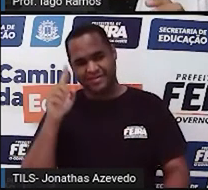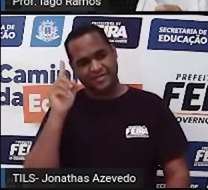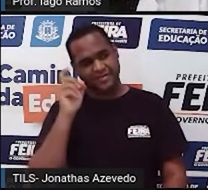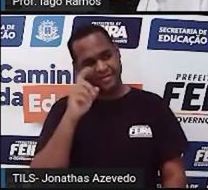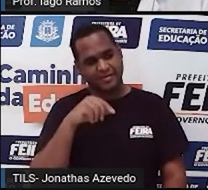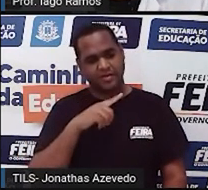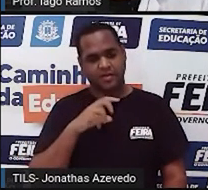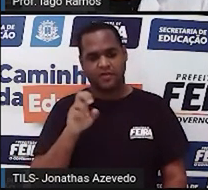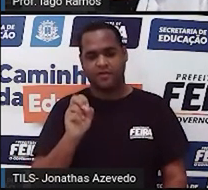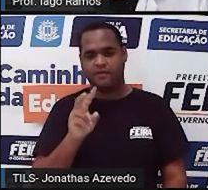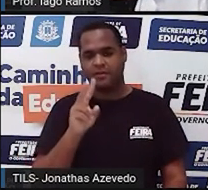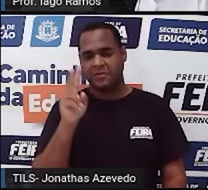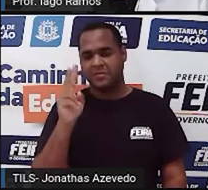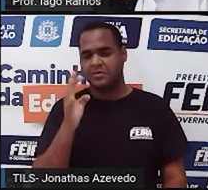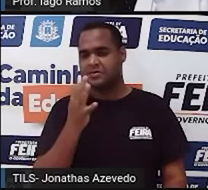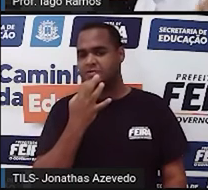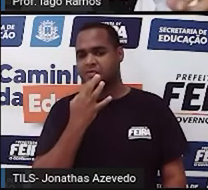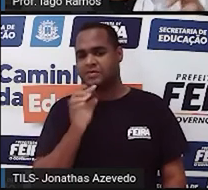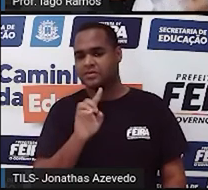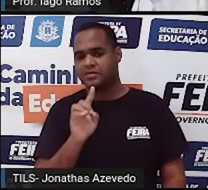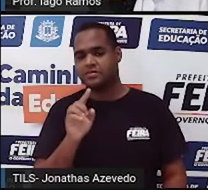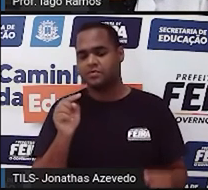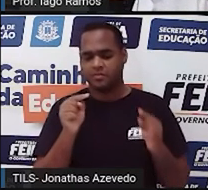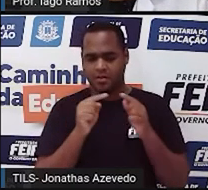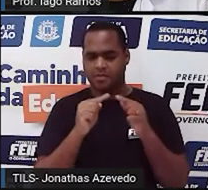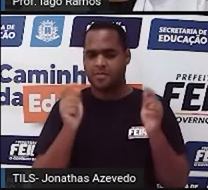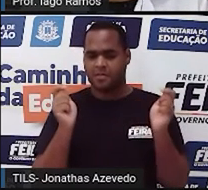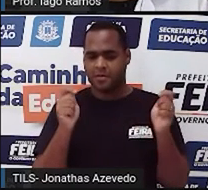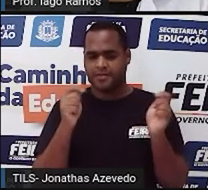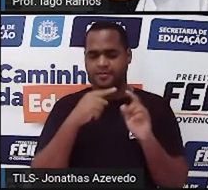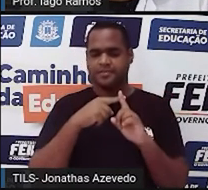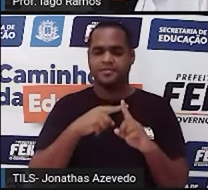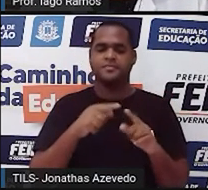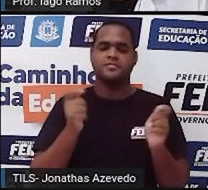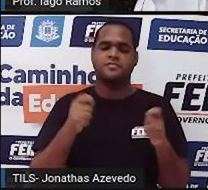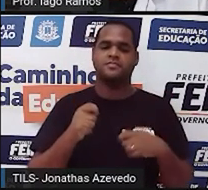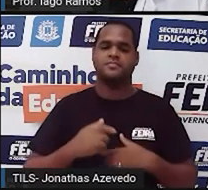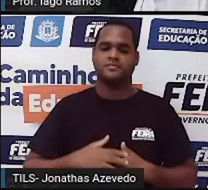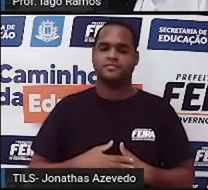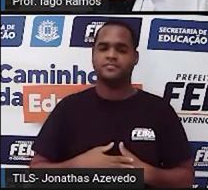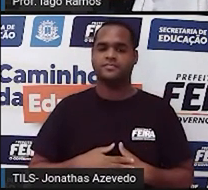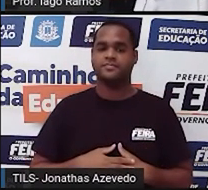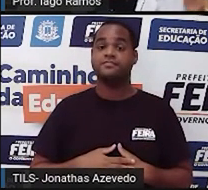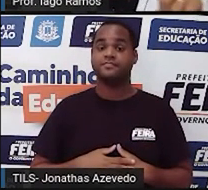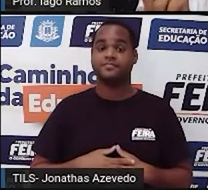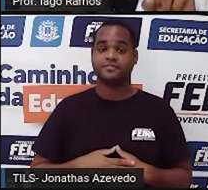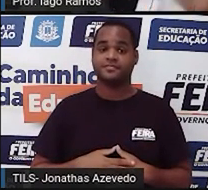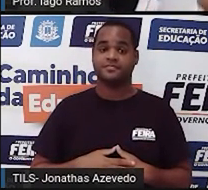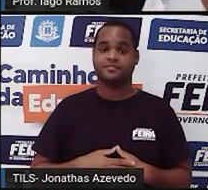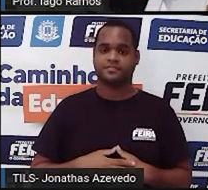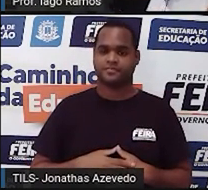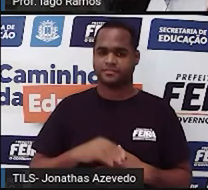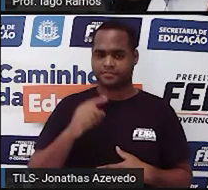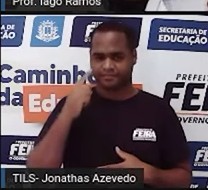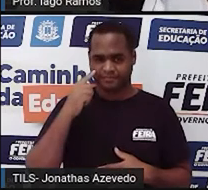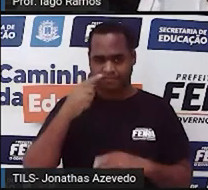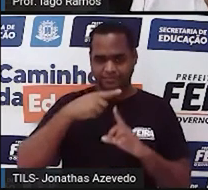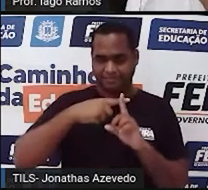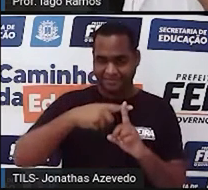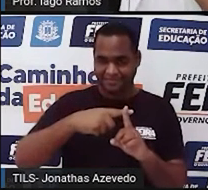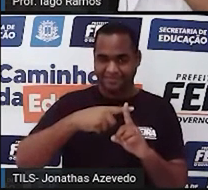um dos valores não são conhecidos, a gente consegue usar a continha de mais. Tá bom? Então, a adição